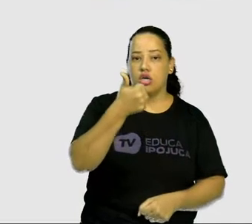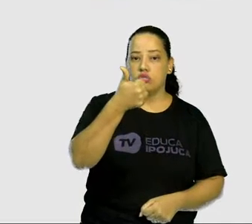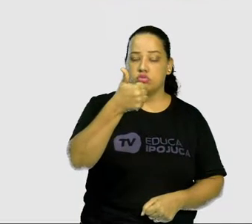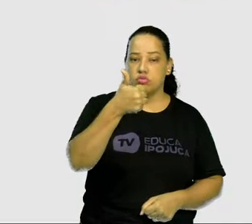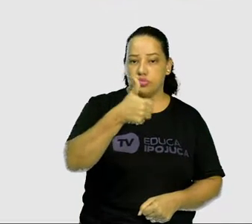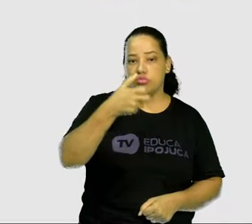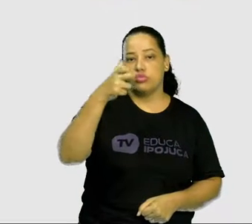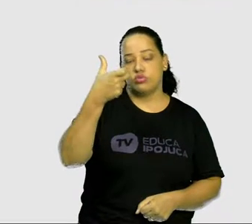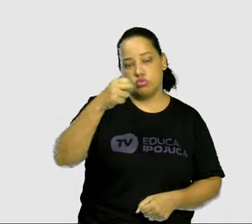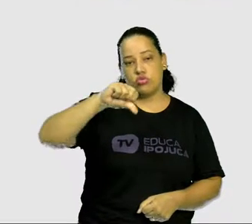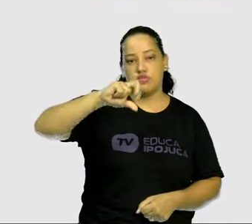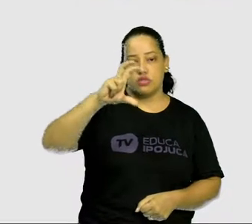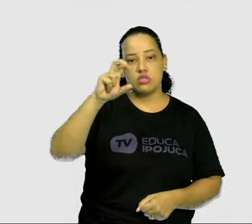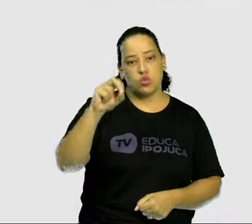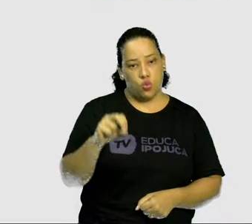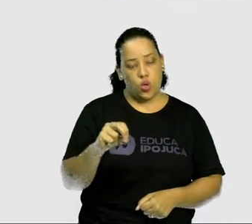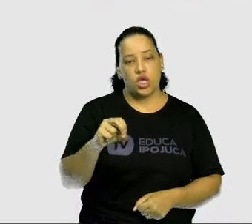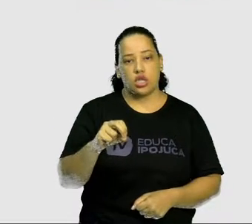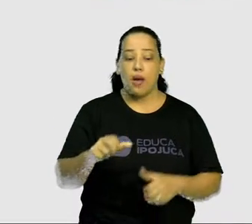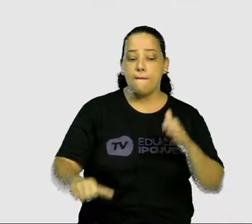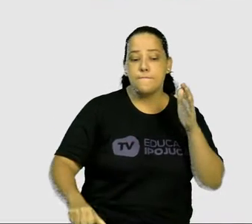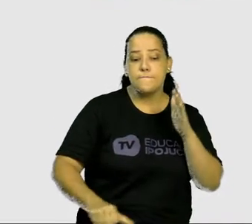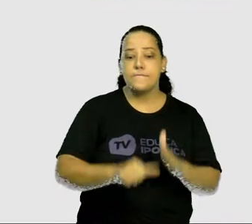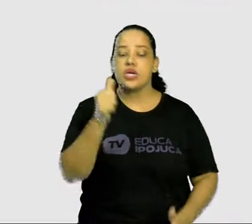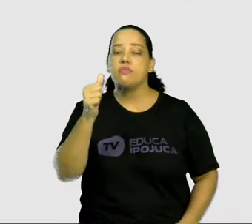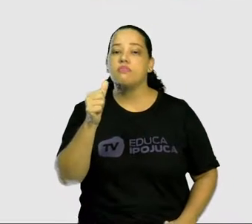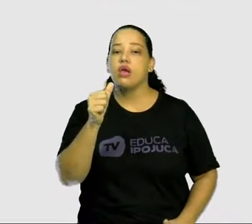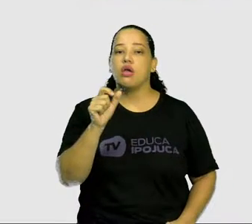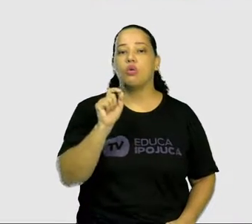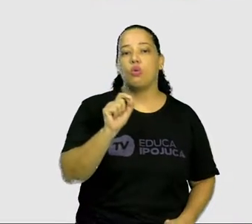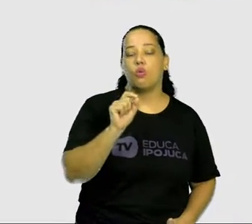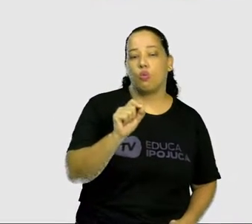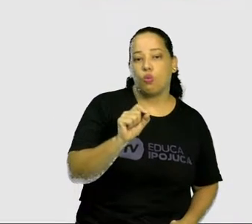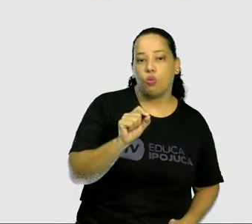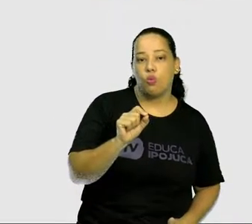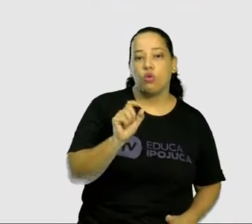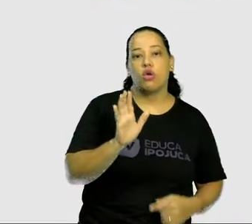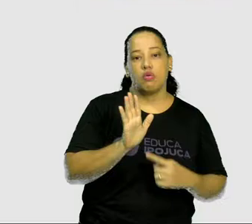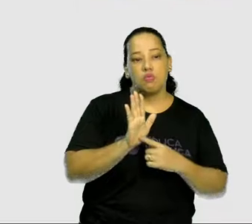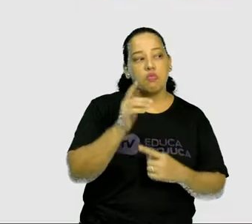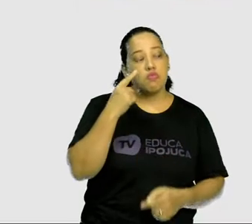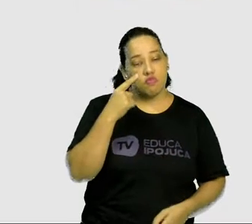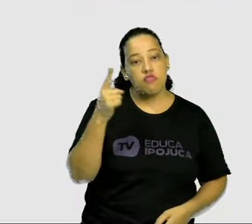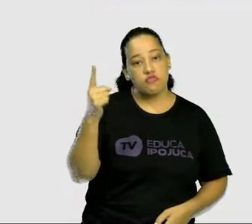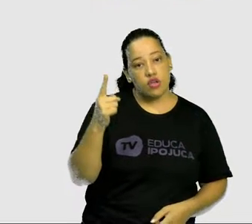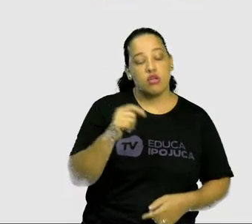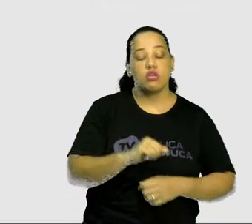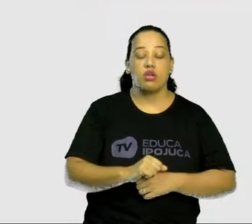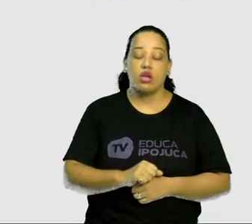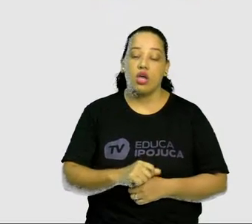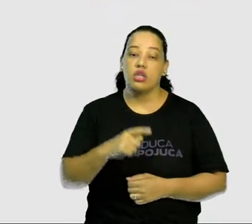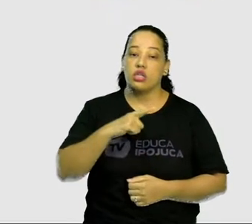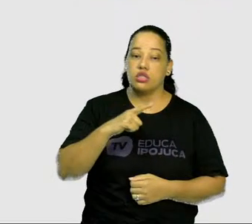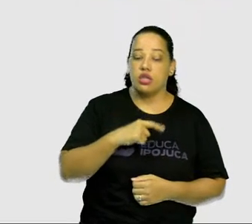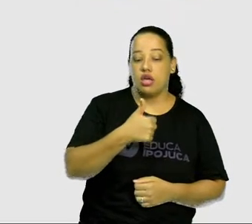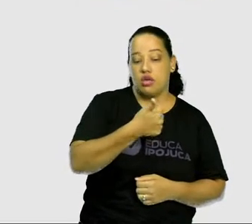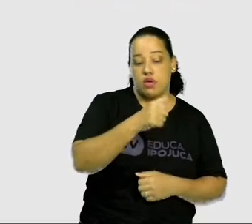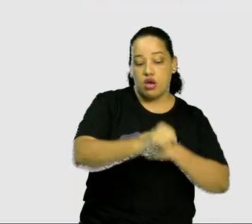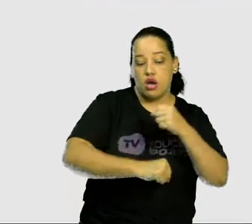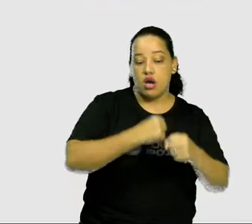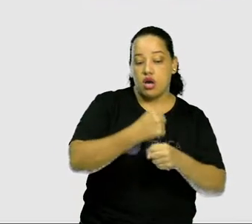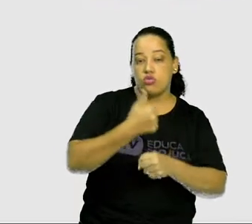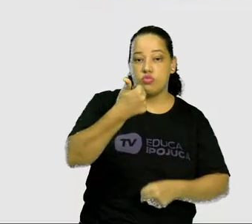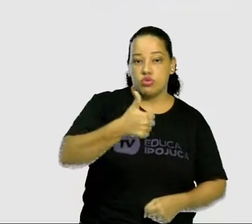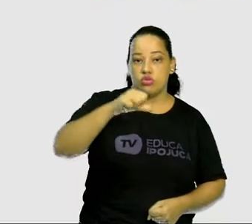primeiro jogo a ter seu registro é o Tennis for Two, que foi desenvolvido em 1958. Esse jogo,